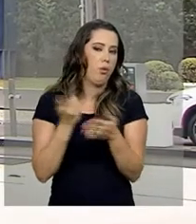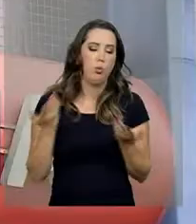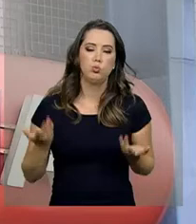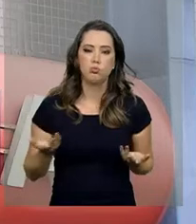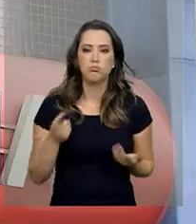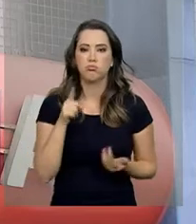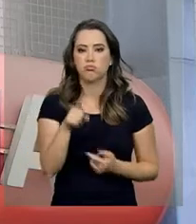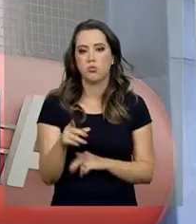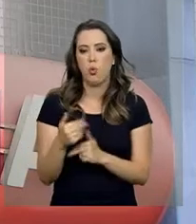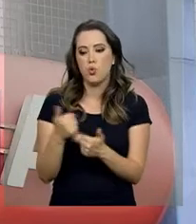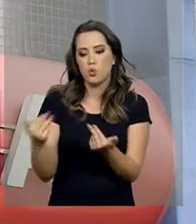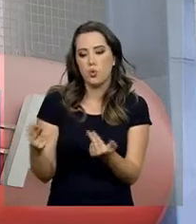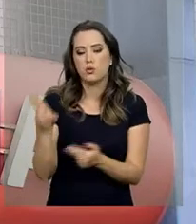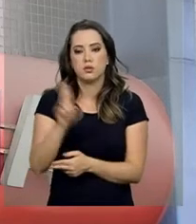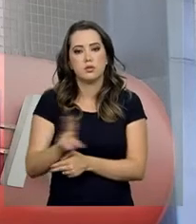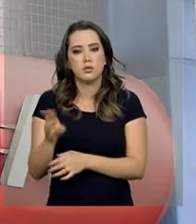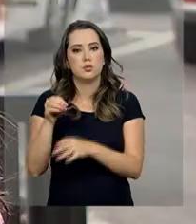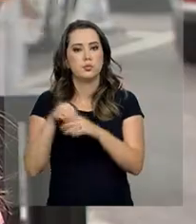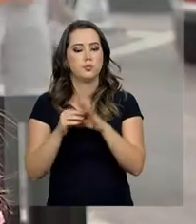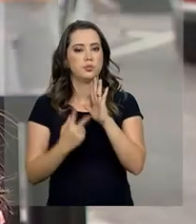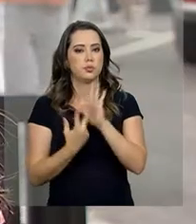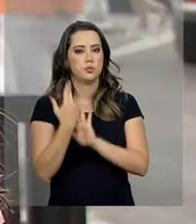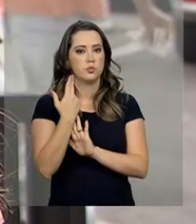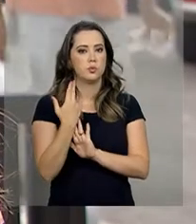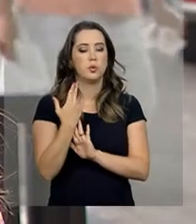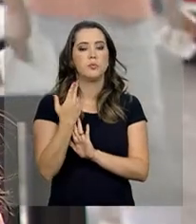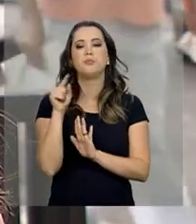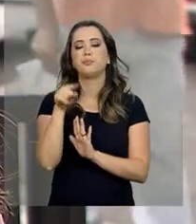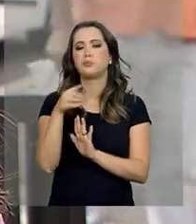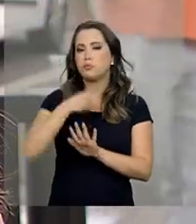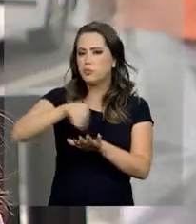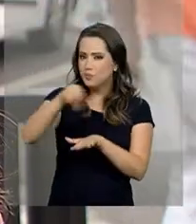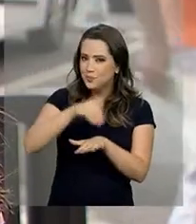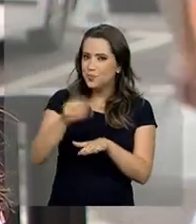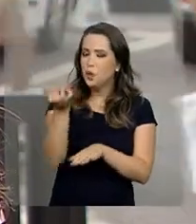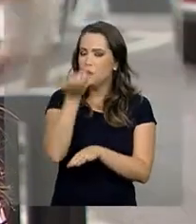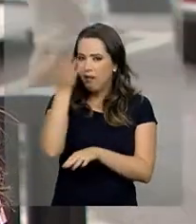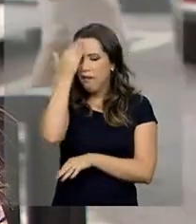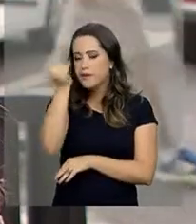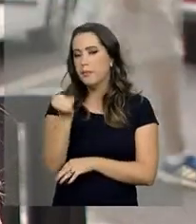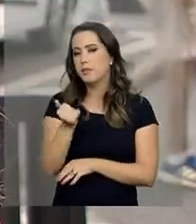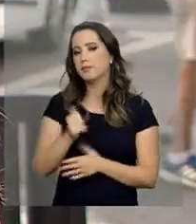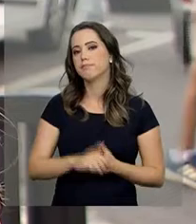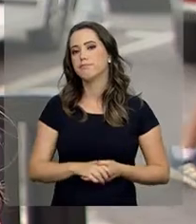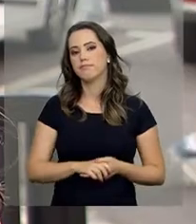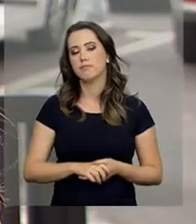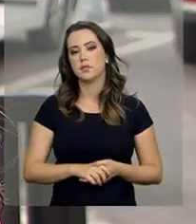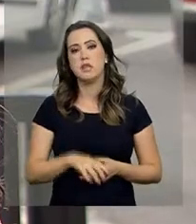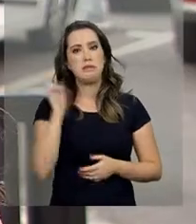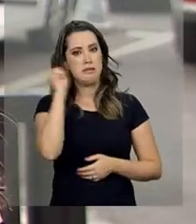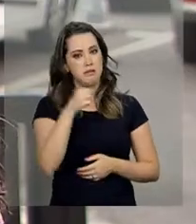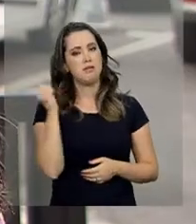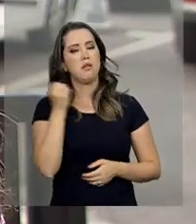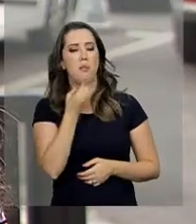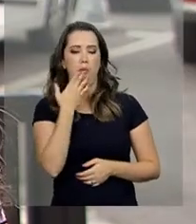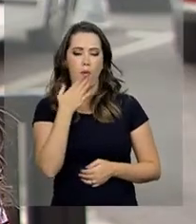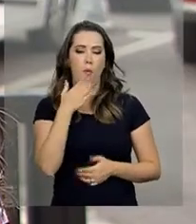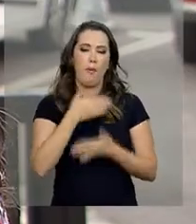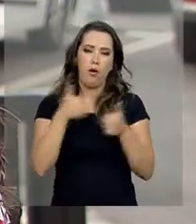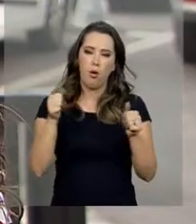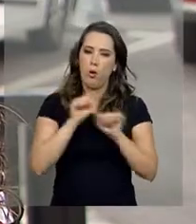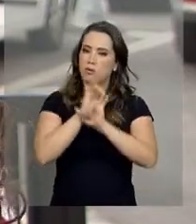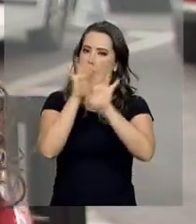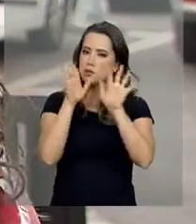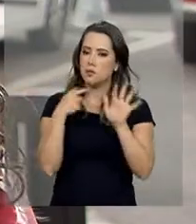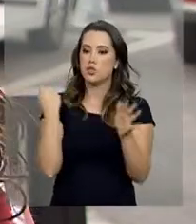foram usados e o preço do procedimento. Informações que ela gostaria de saber. Com certeza, acho que seria mais transparente. A gente